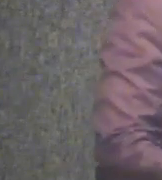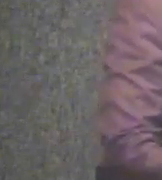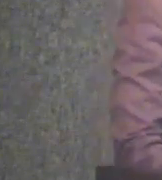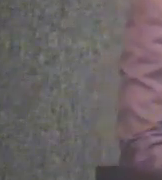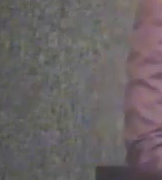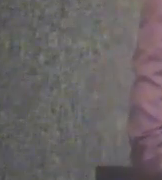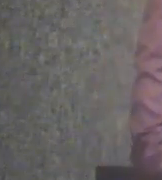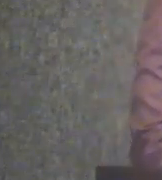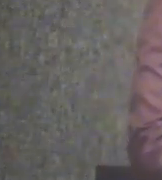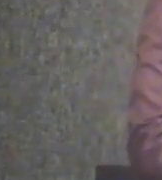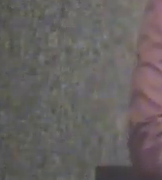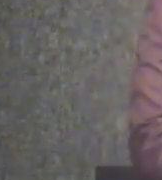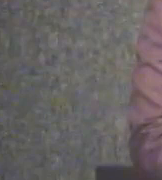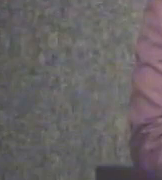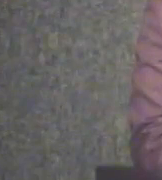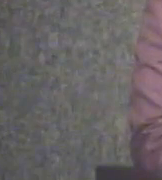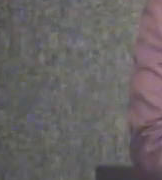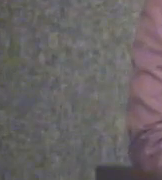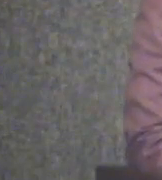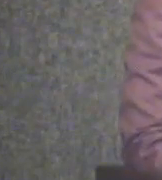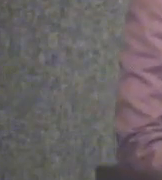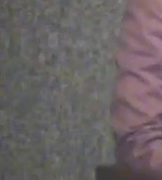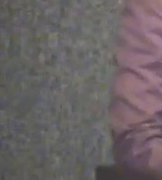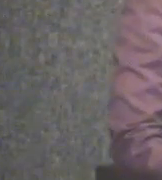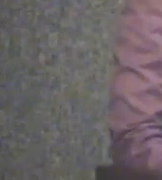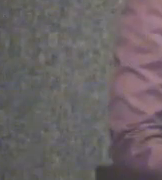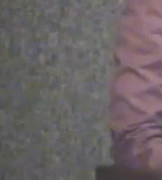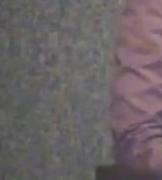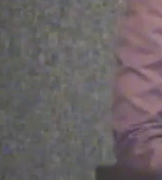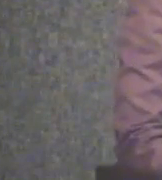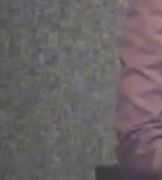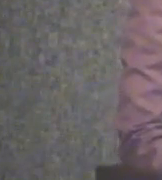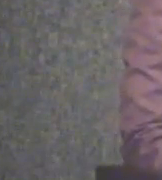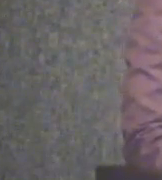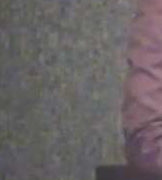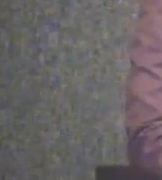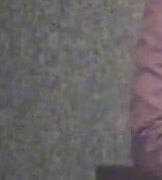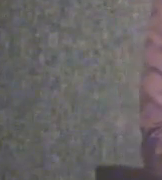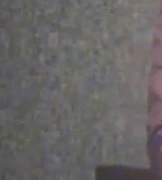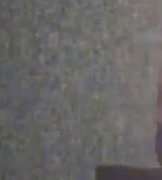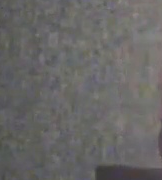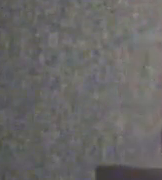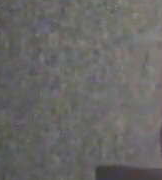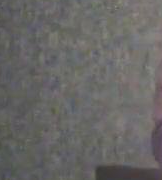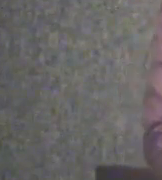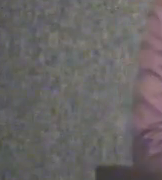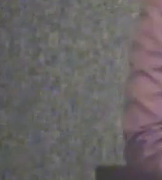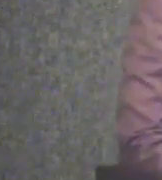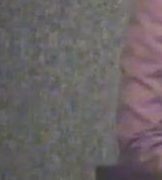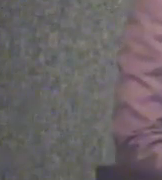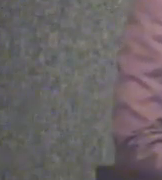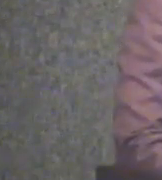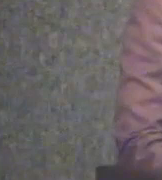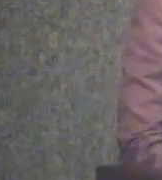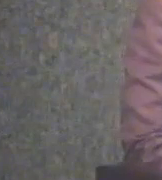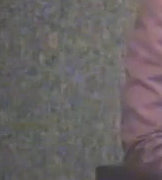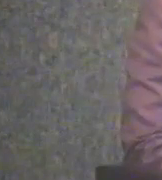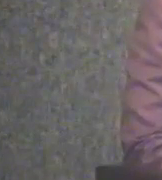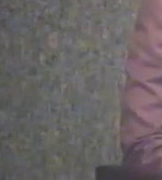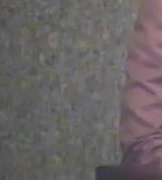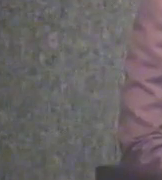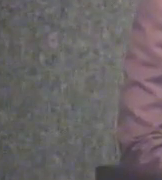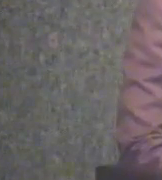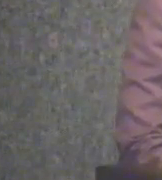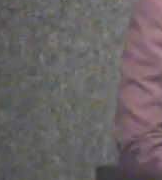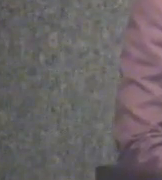de apresentar um tema tão importante para o nosso país. e nós ficamos muito